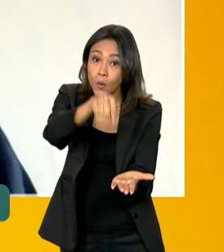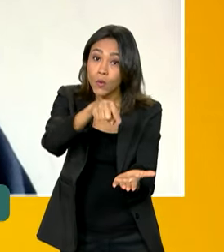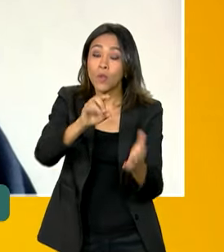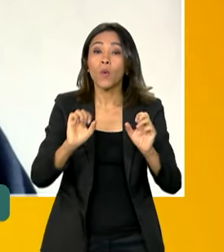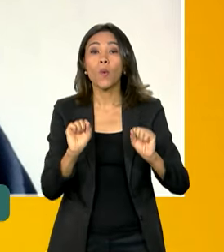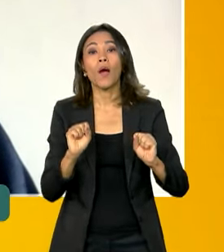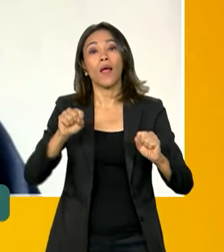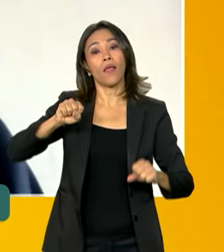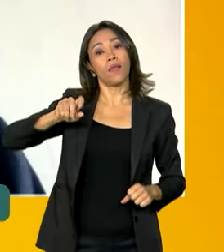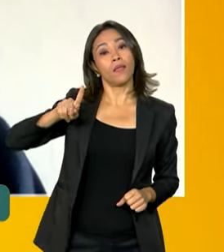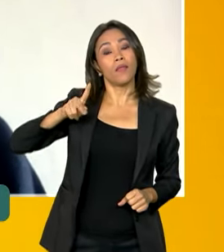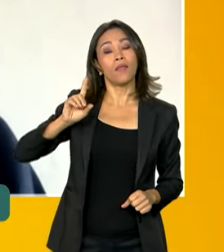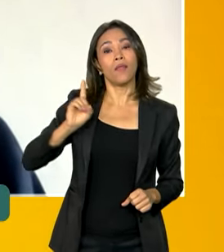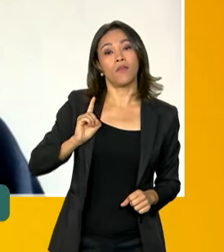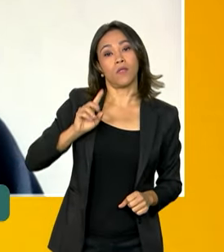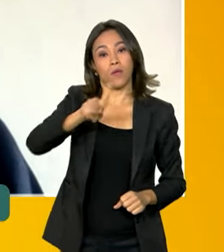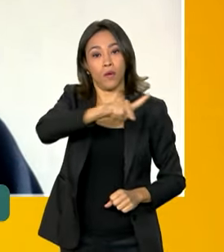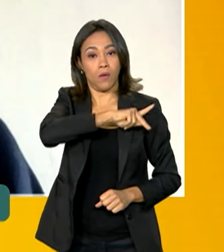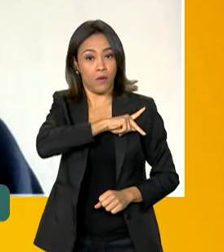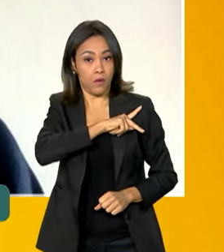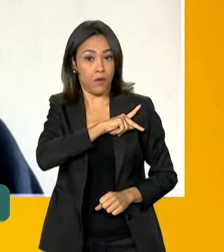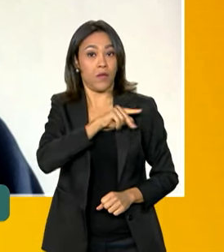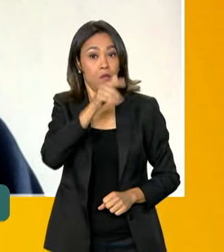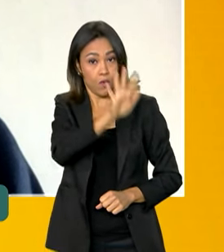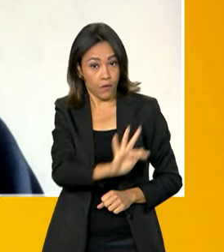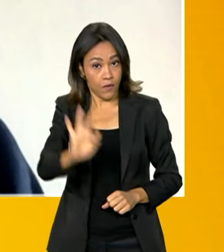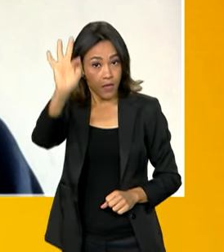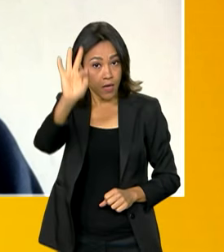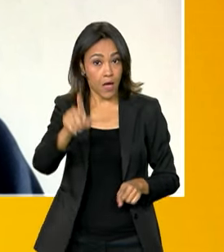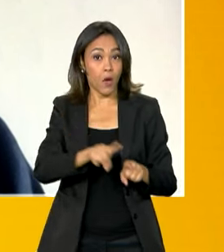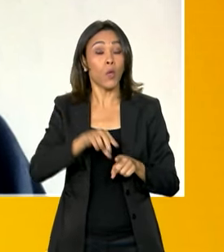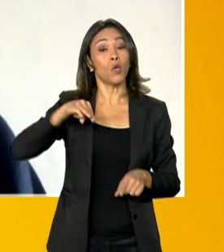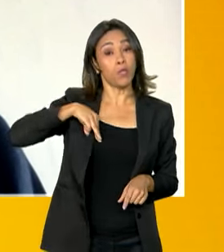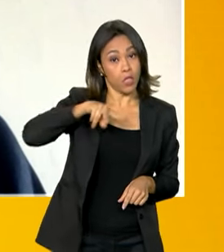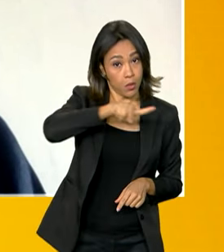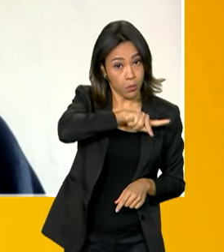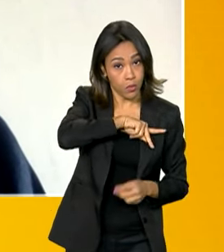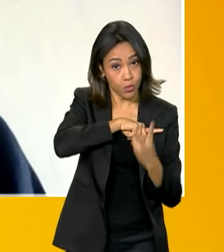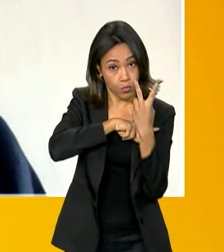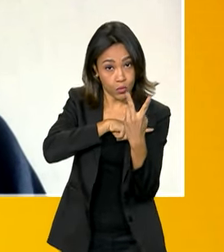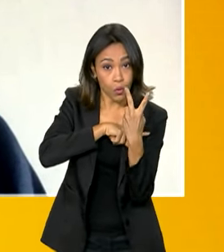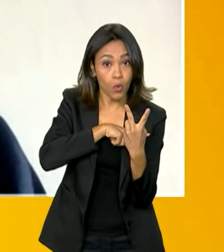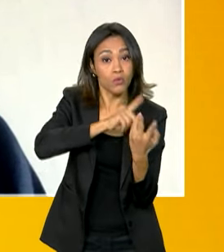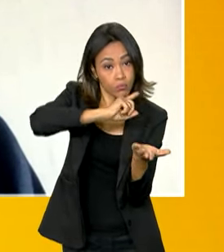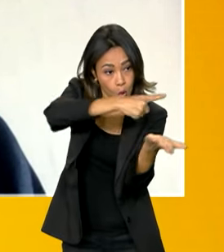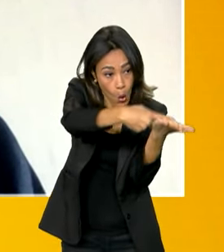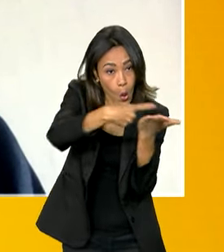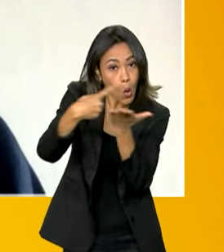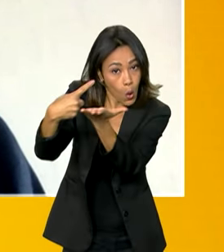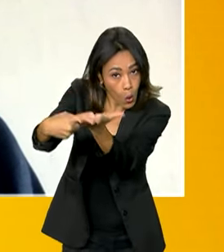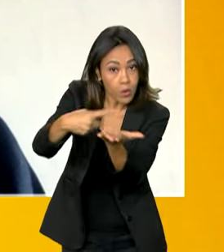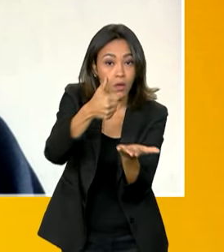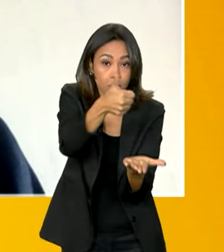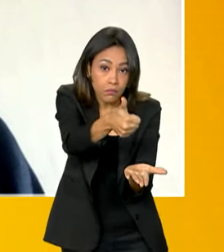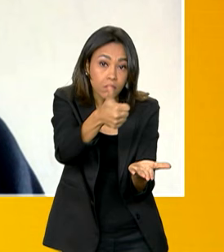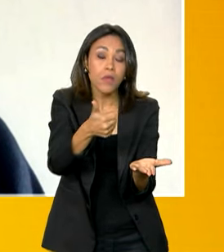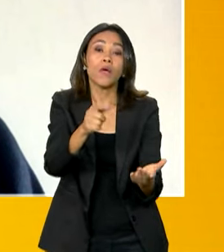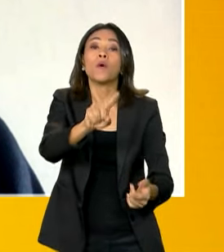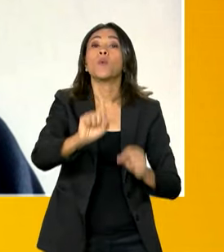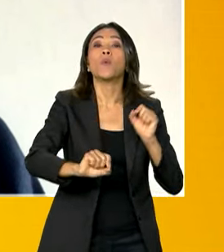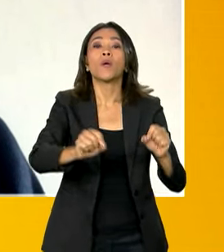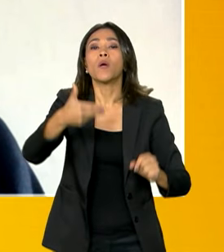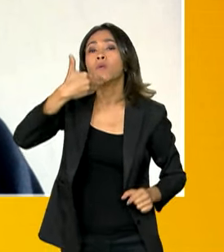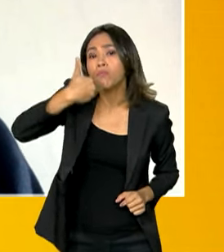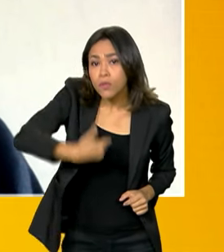União, o Ministério Público, que nós fizemos e estamos fazendo, para atender esse pedido, essa